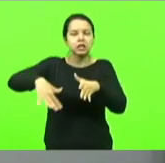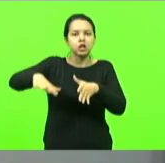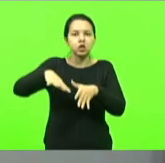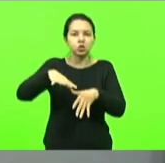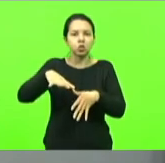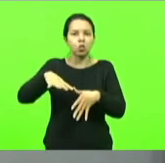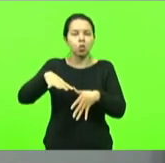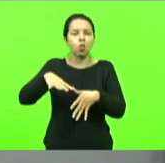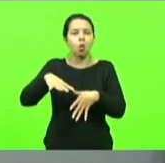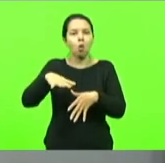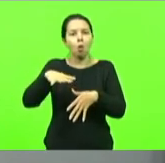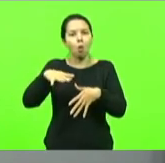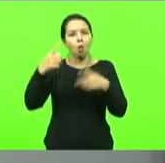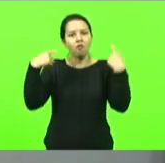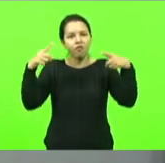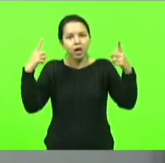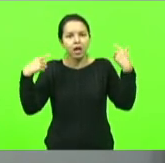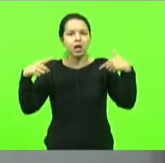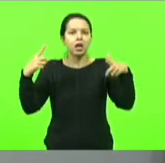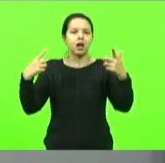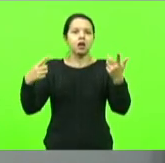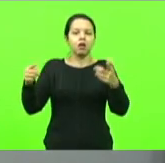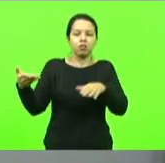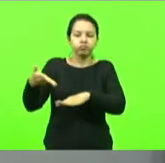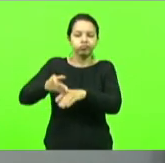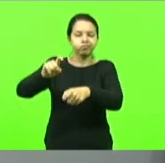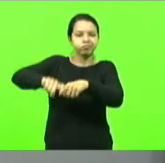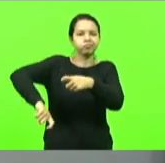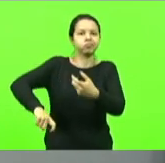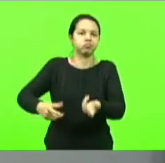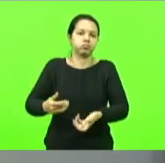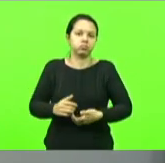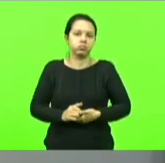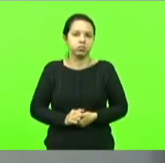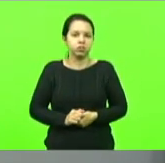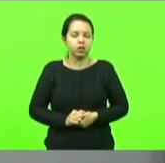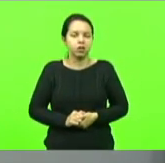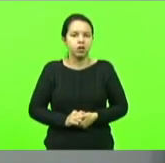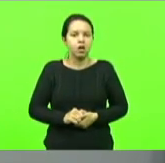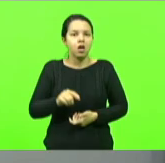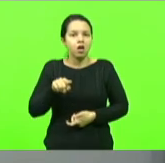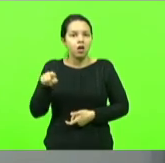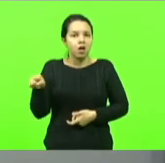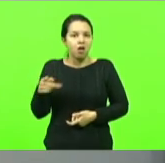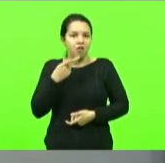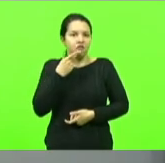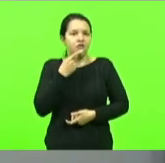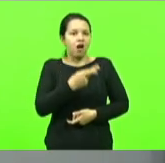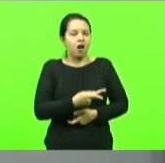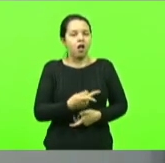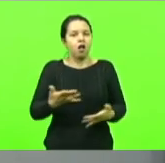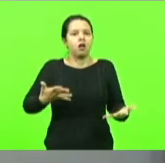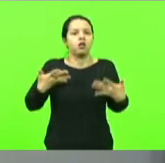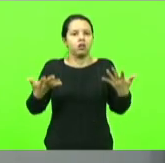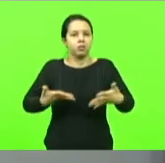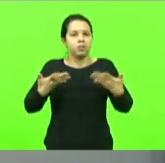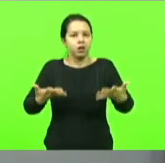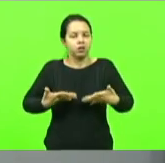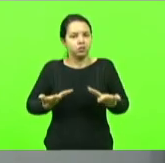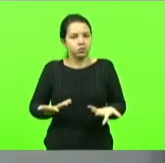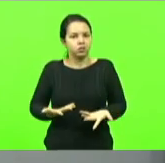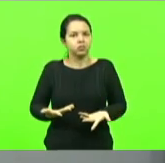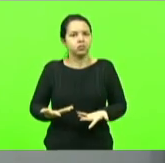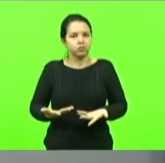ovelha e quando contam isso contam felizes e nós tivemos essa